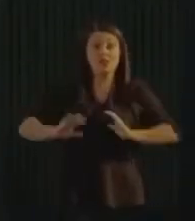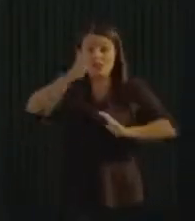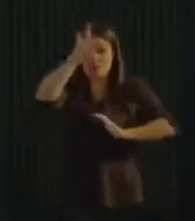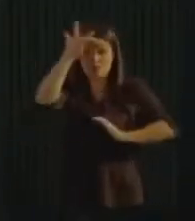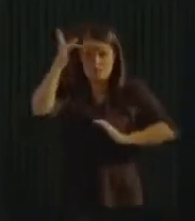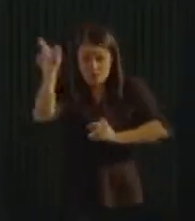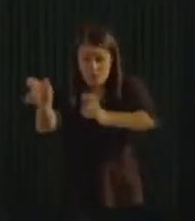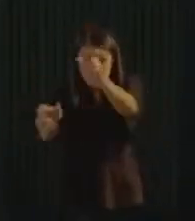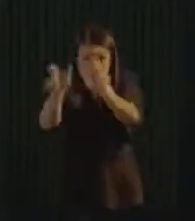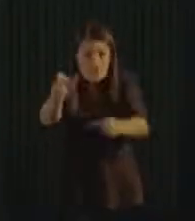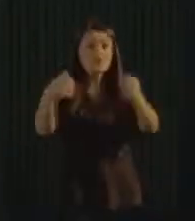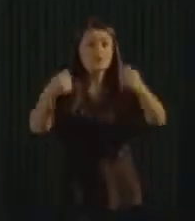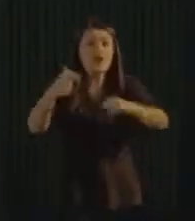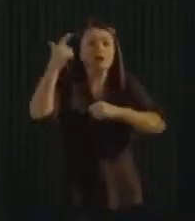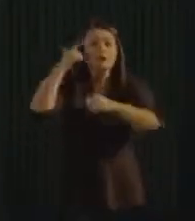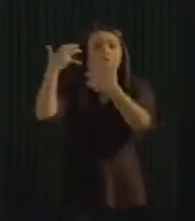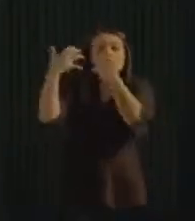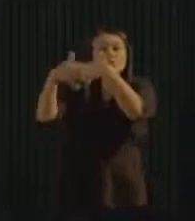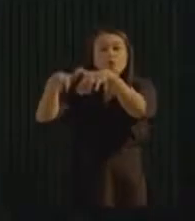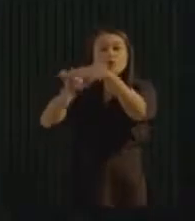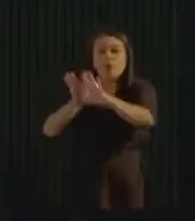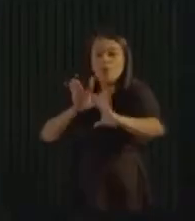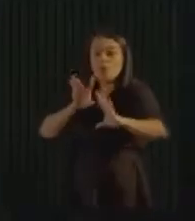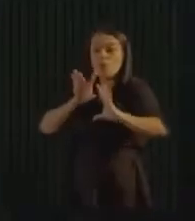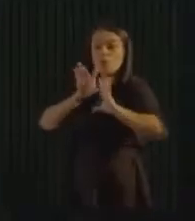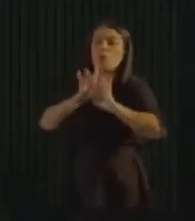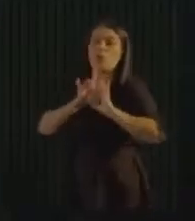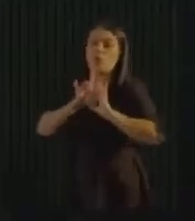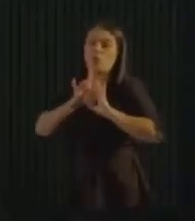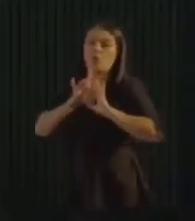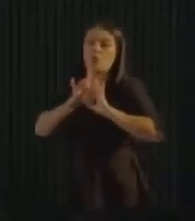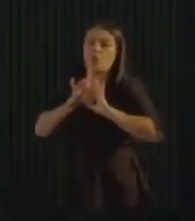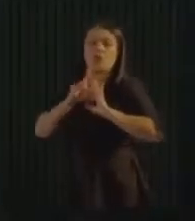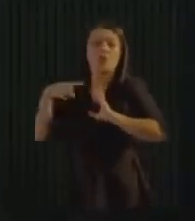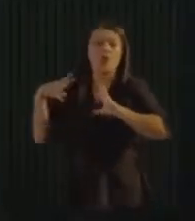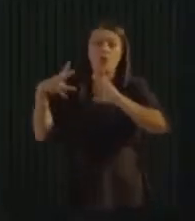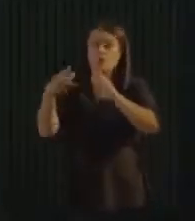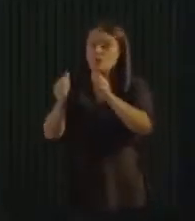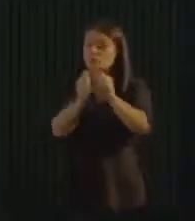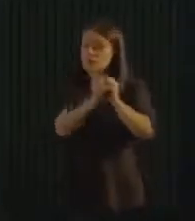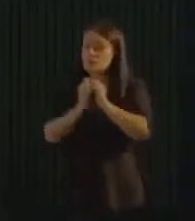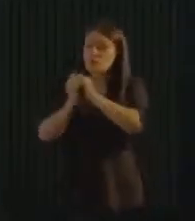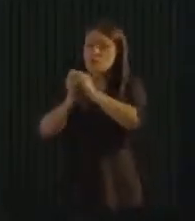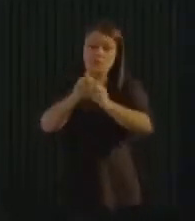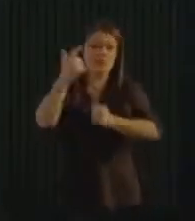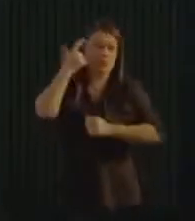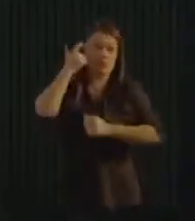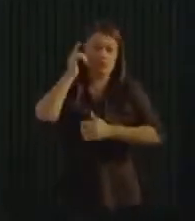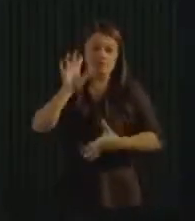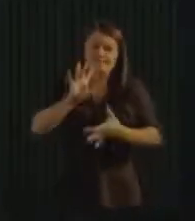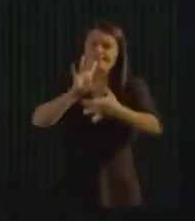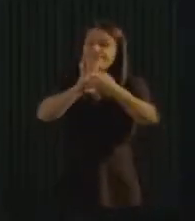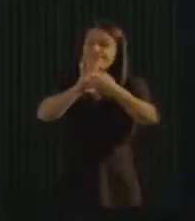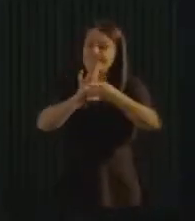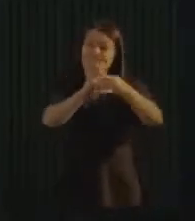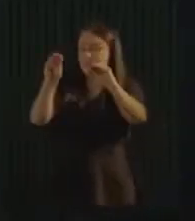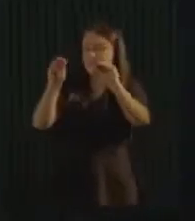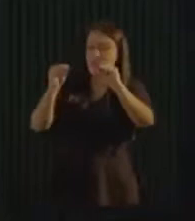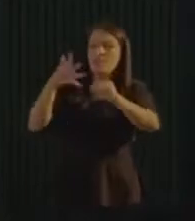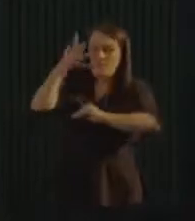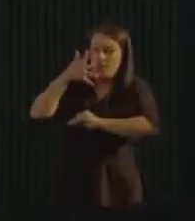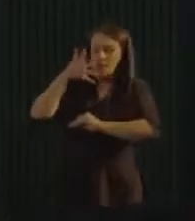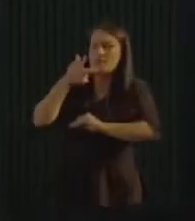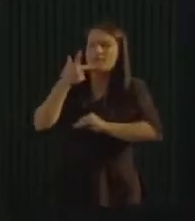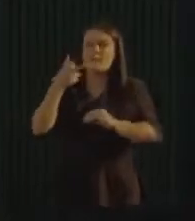agora há pouco, não se conscientizar de que ele precisa separar o seu resíduo, o resíduo que ele gera espontaneamente, colocado aqui, que se